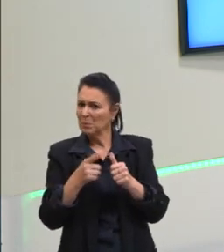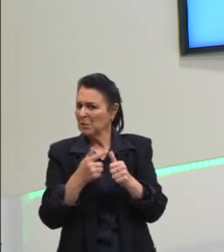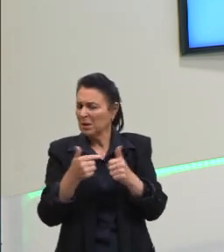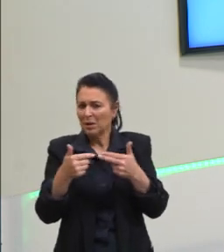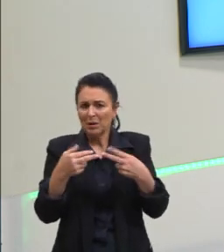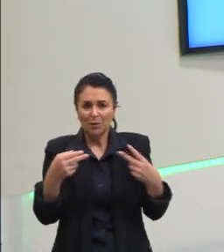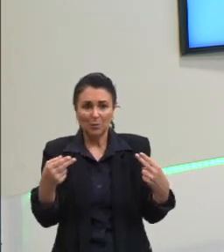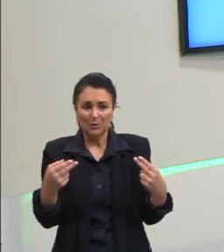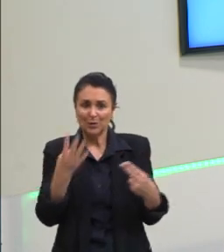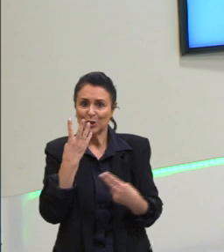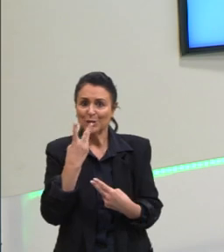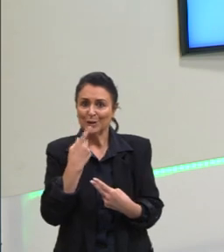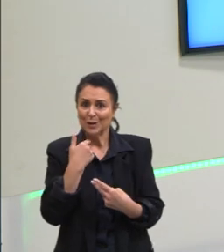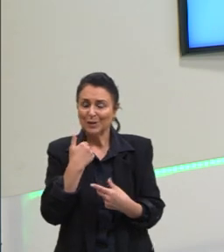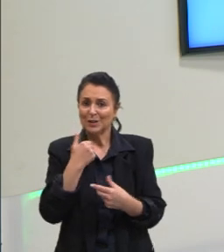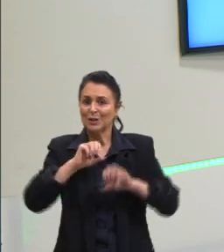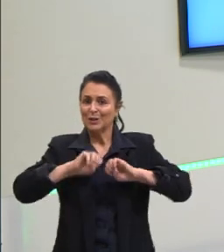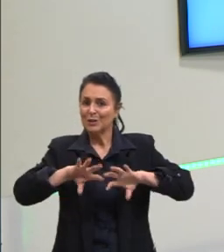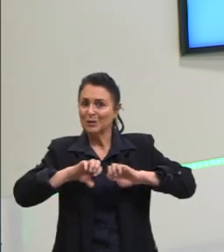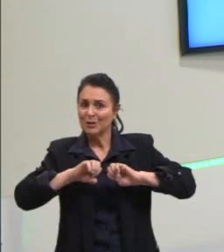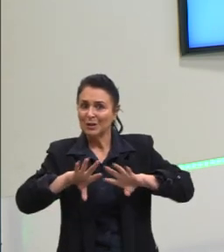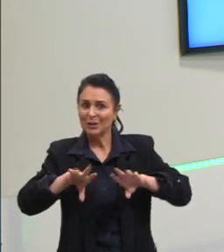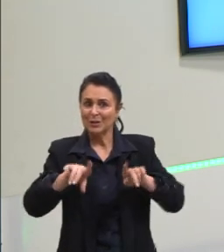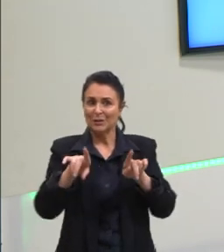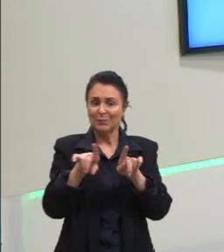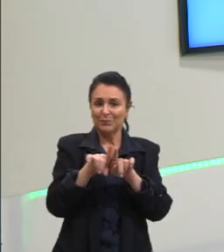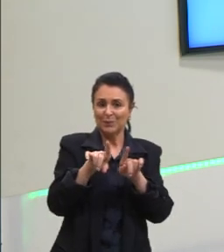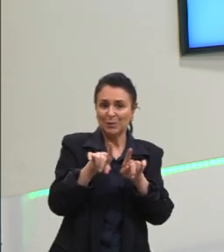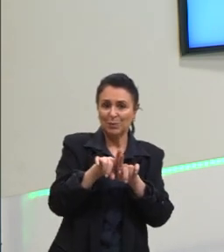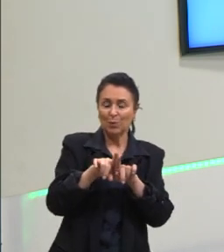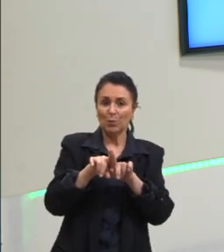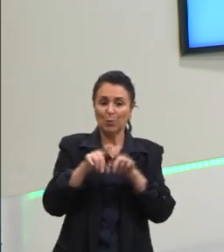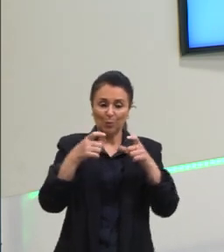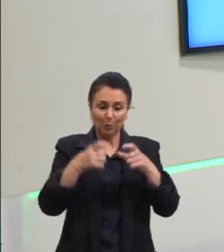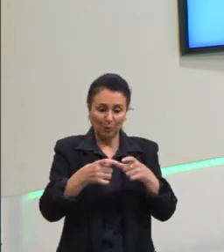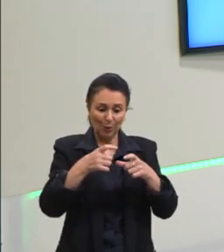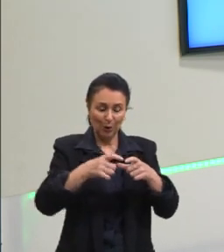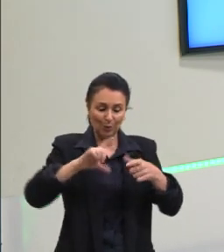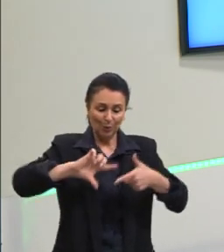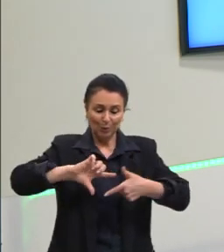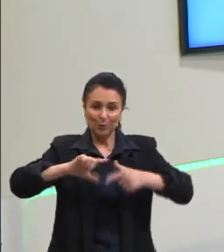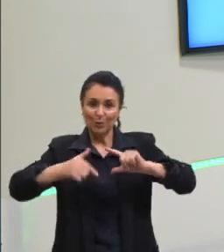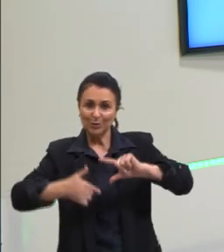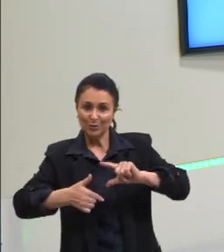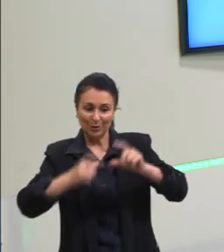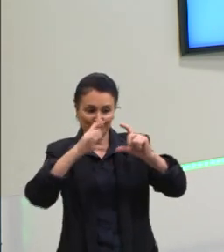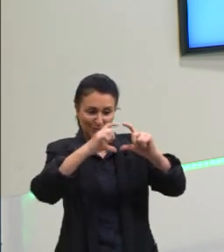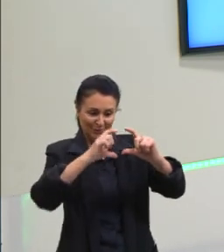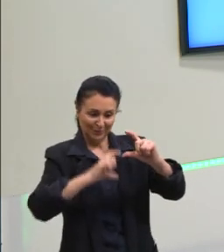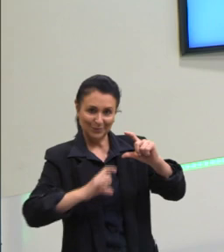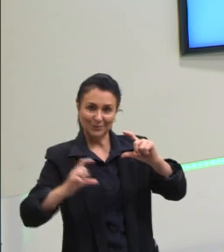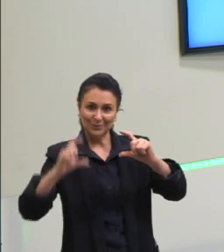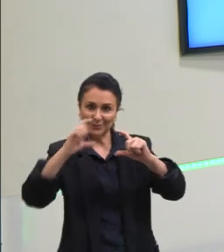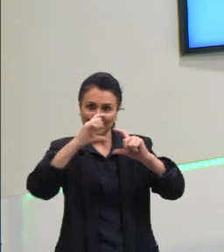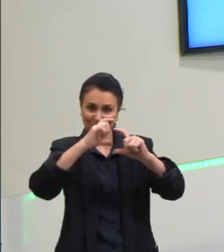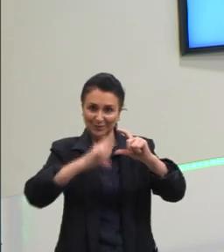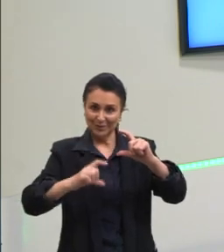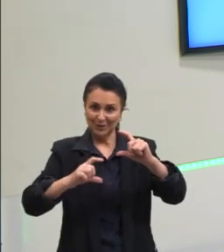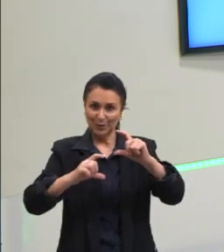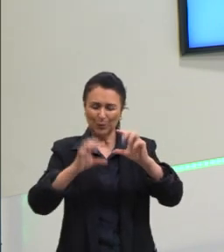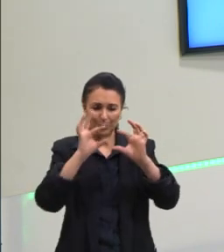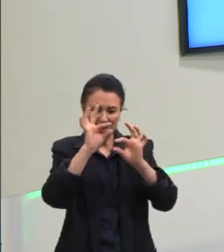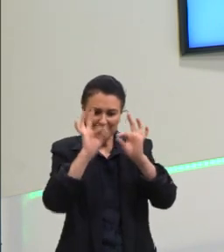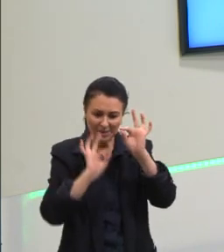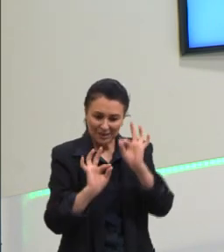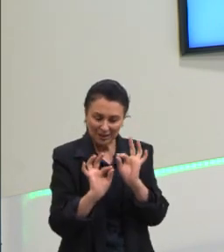quando a gente é criança, trabalha com, brinca lá, com blocos, lógico, geométricos, enfim, com pecinhas